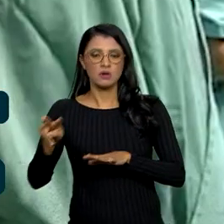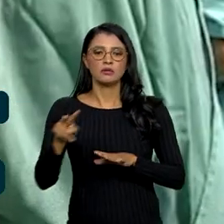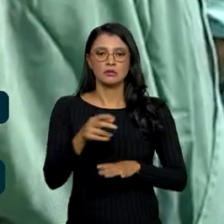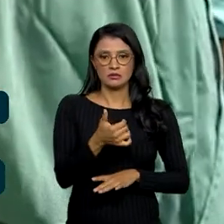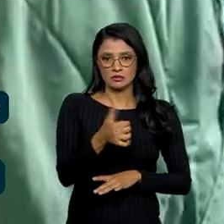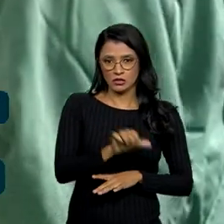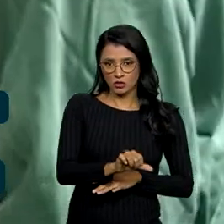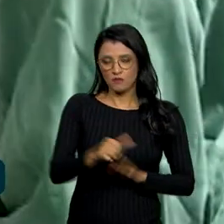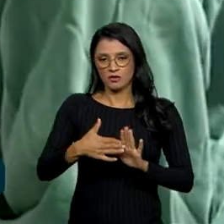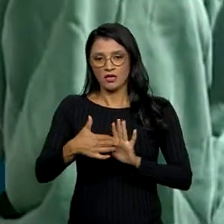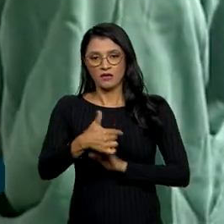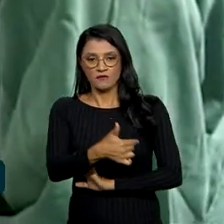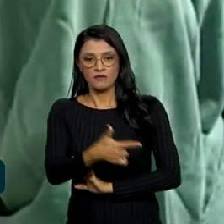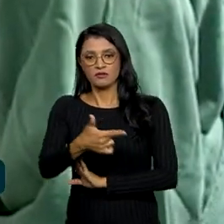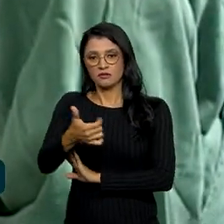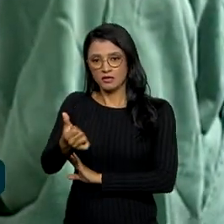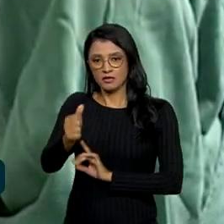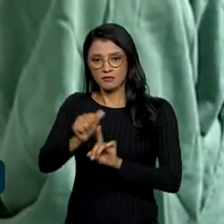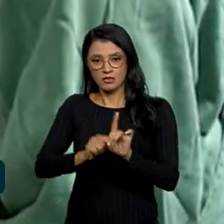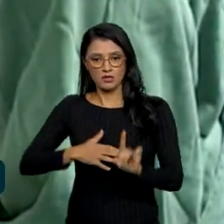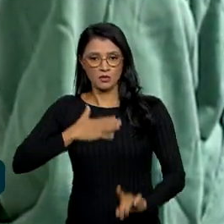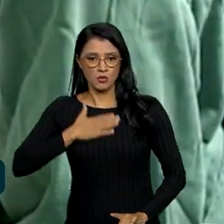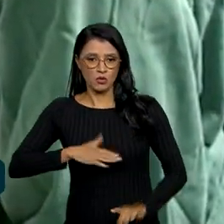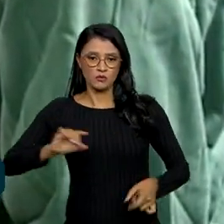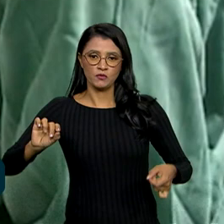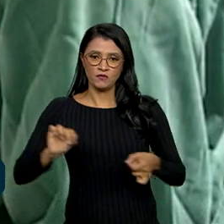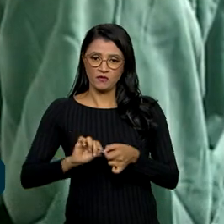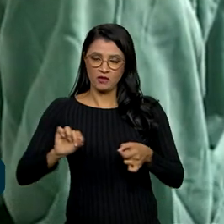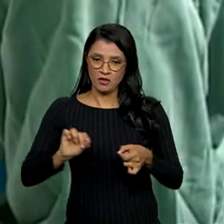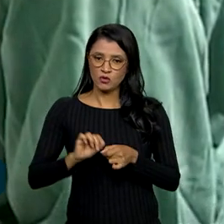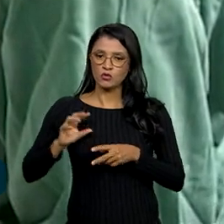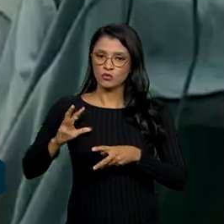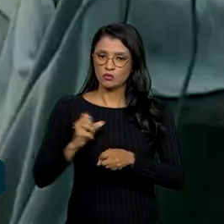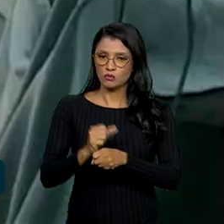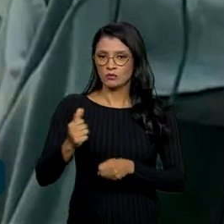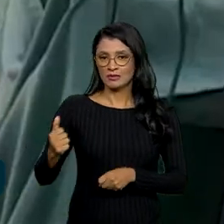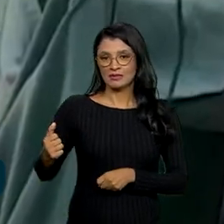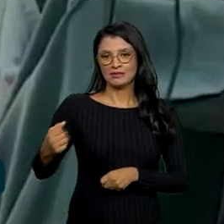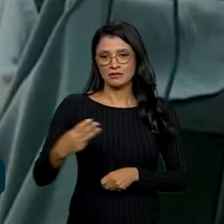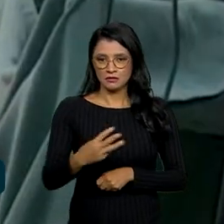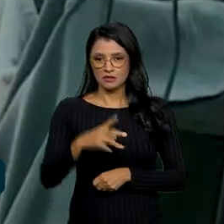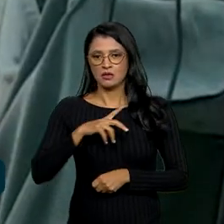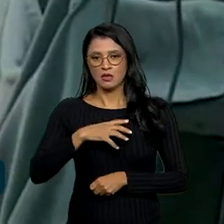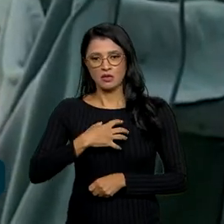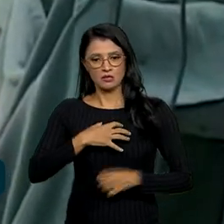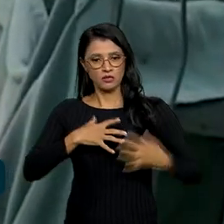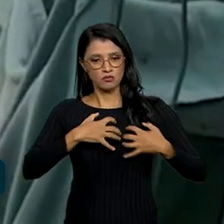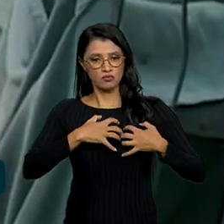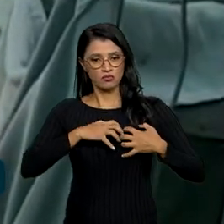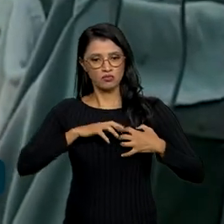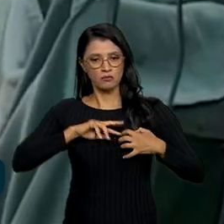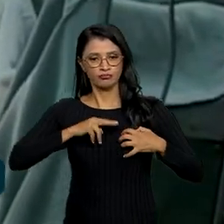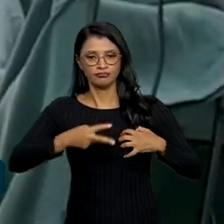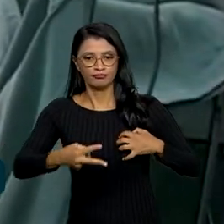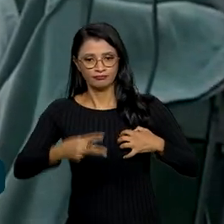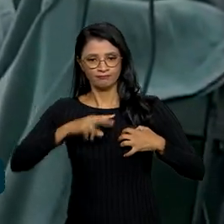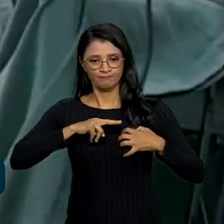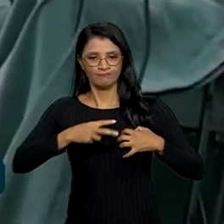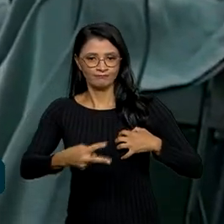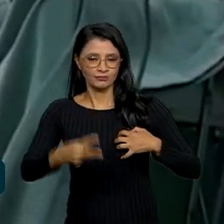19 e 26 de agosto, foram realizados 13 transplantes de coração no país.